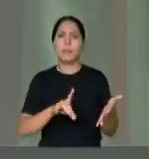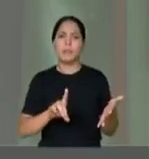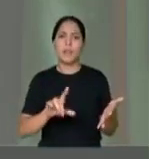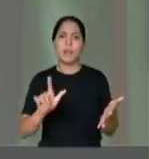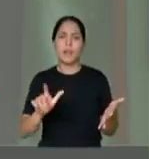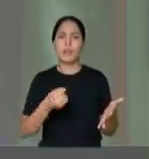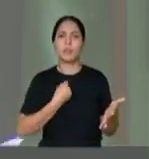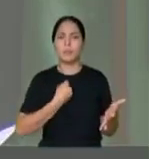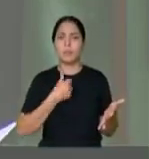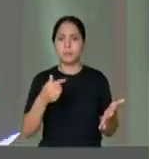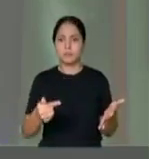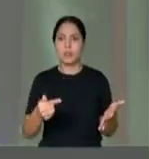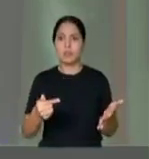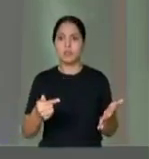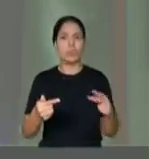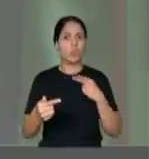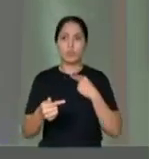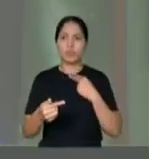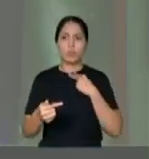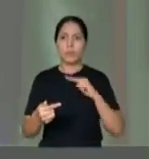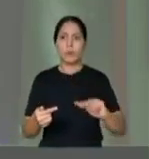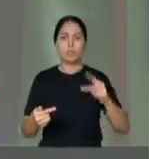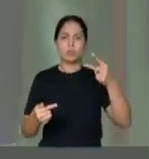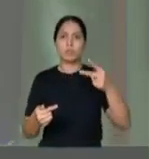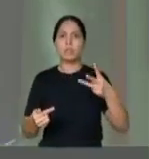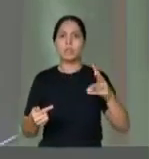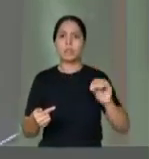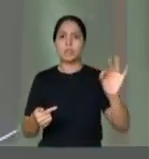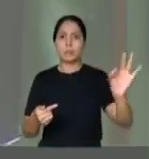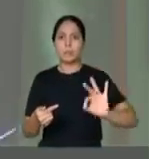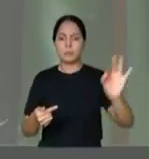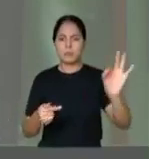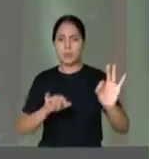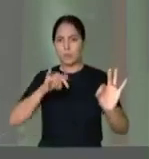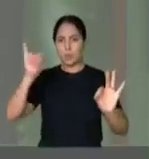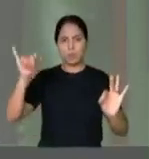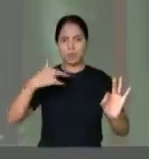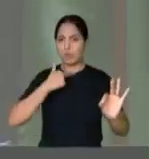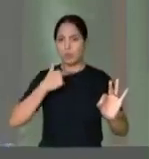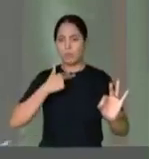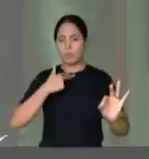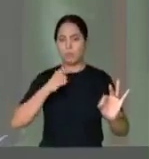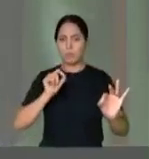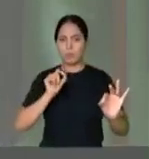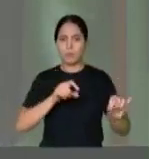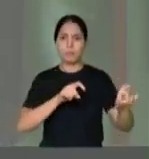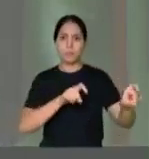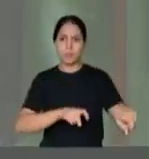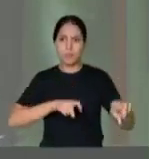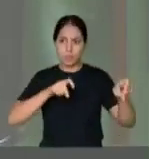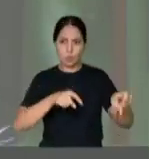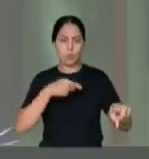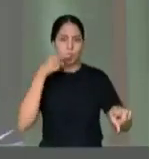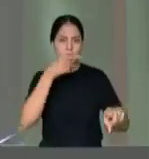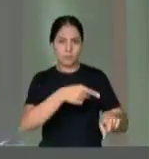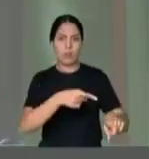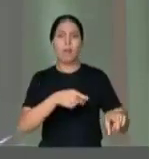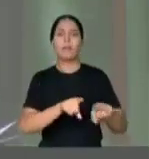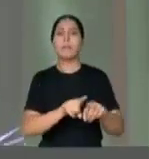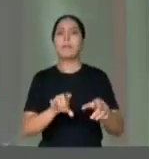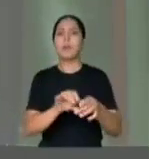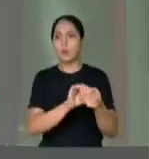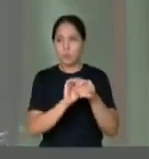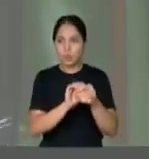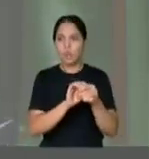7, para que não aumentassem 30% a energia elétrica dos agricultores que estão lá do campo, das